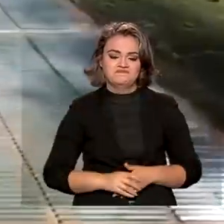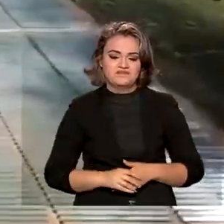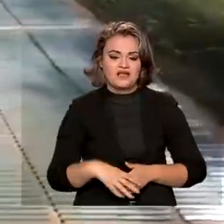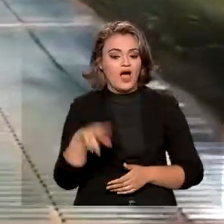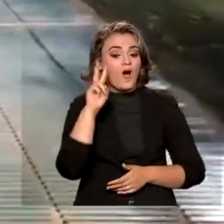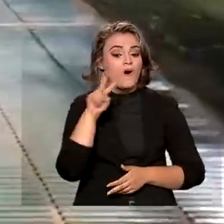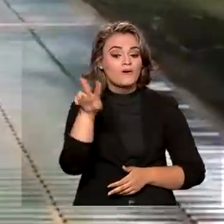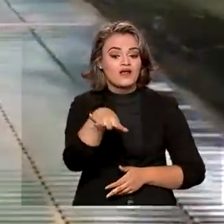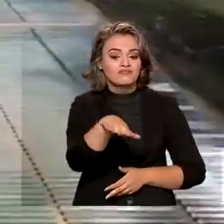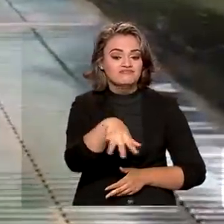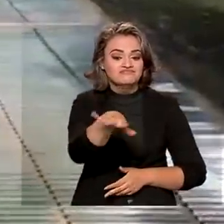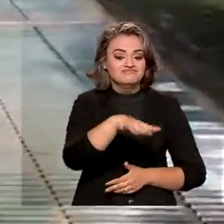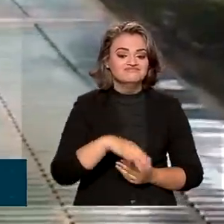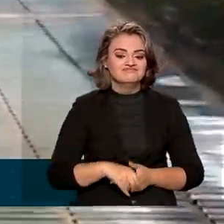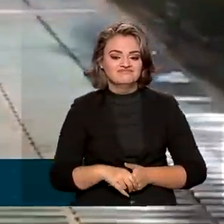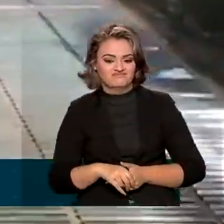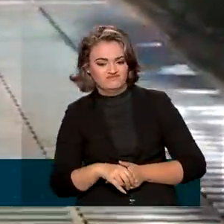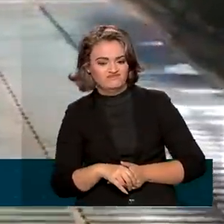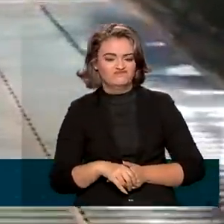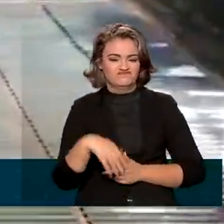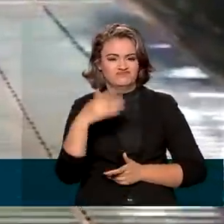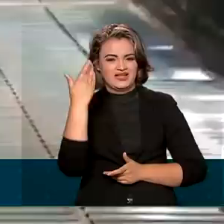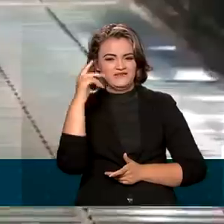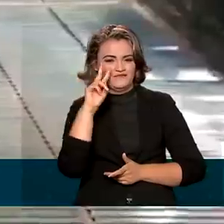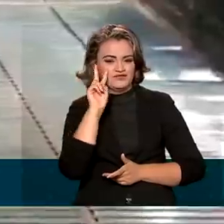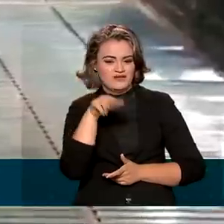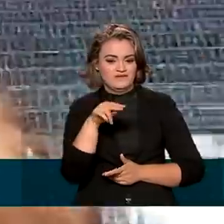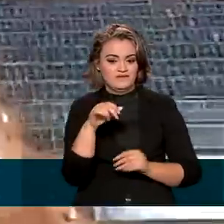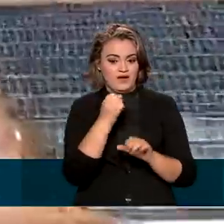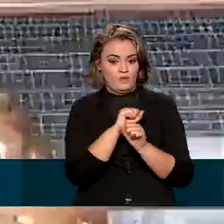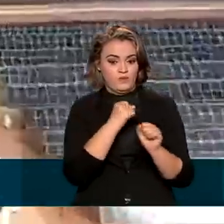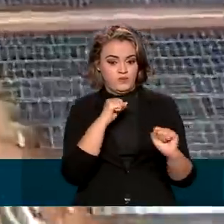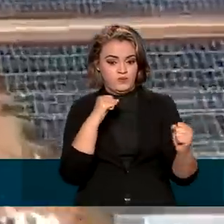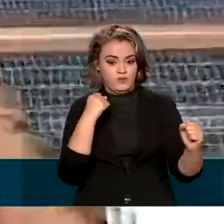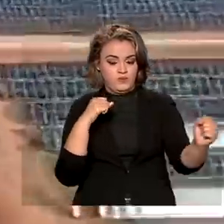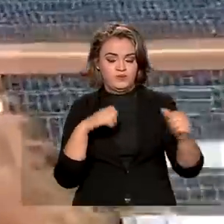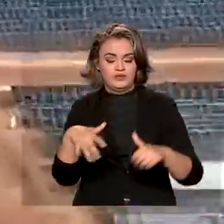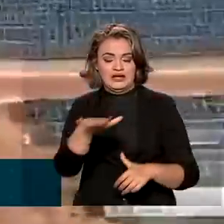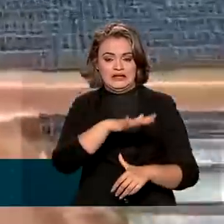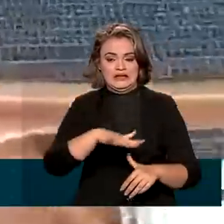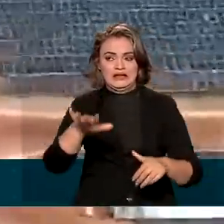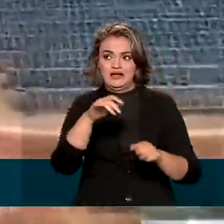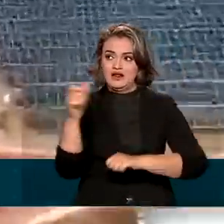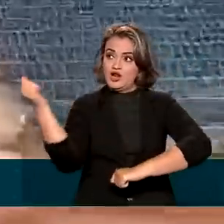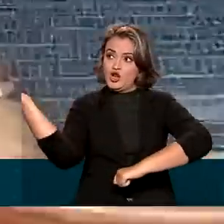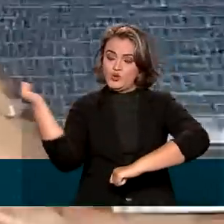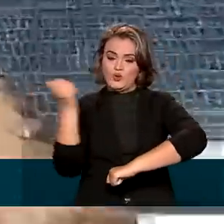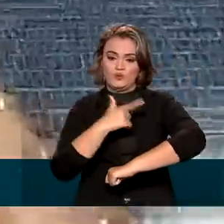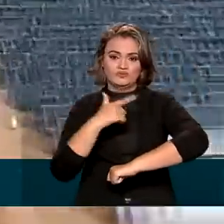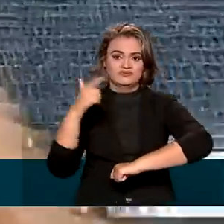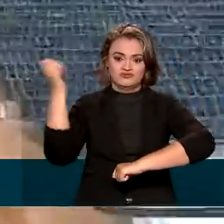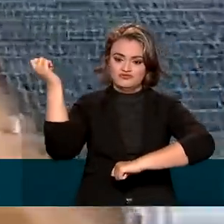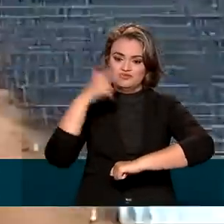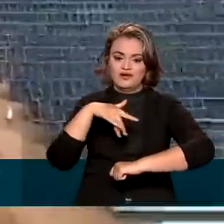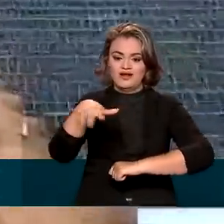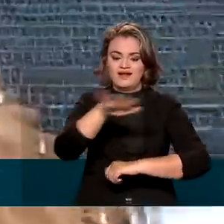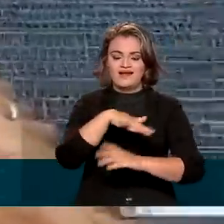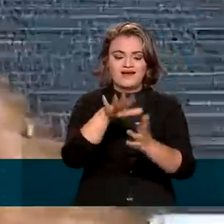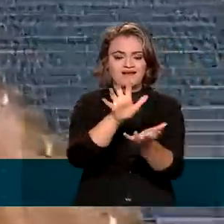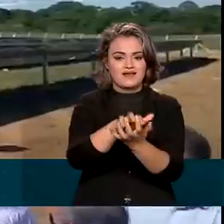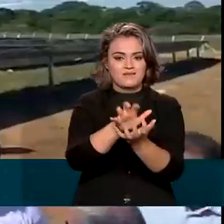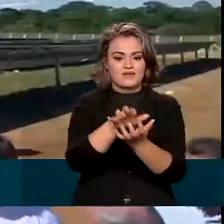Olhando assim de cima, dá para ter uma ideia da dimensão do novo parque solar inaugurado no sertão